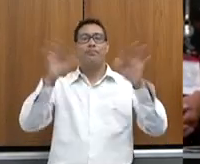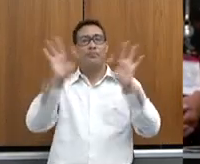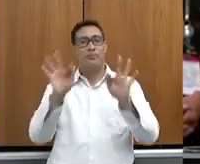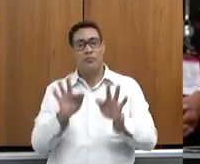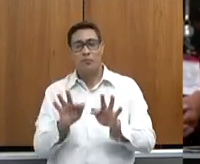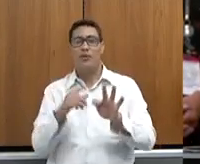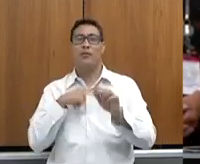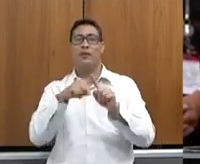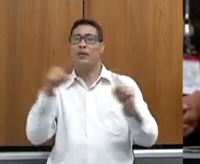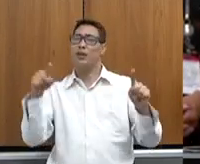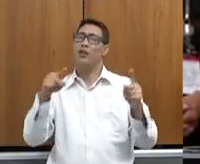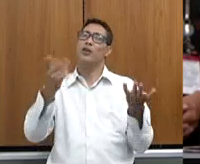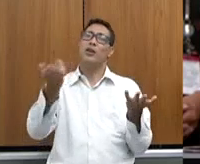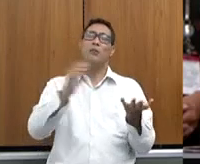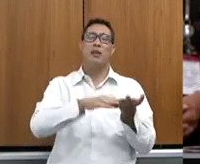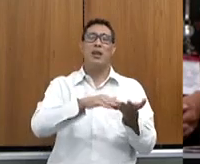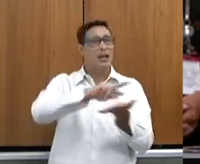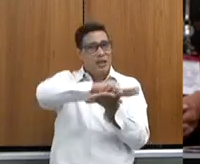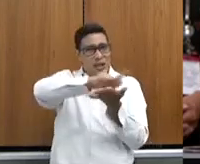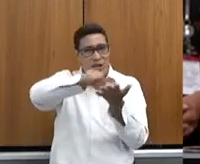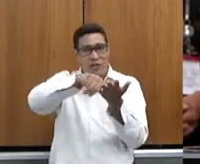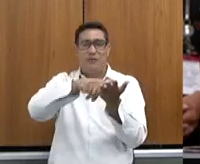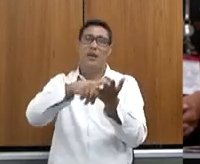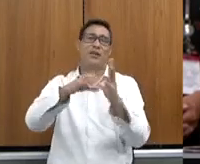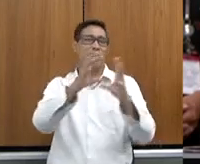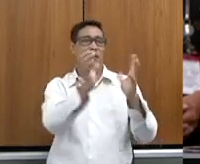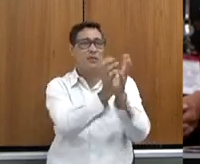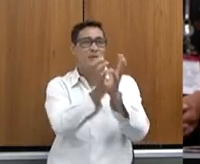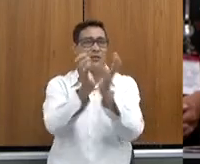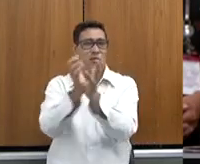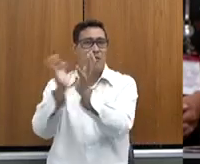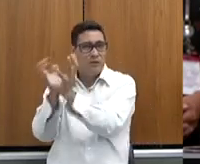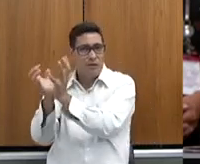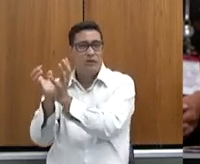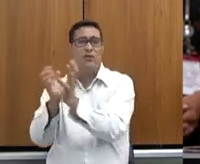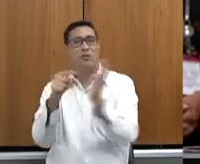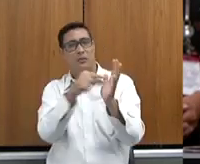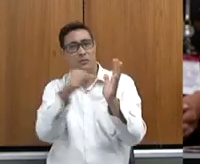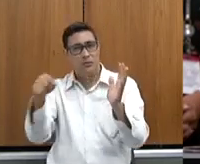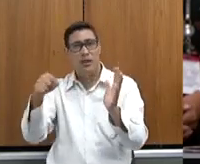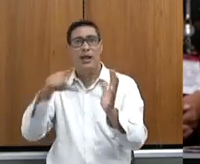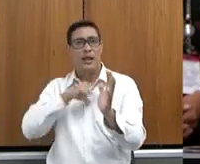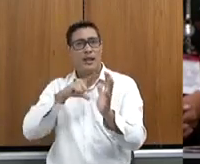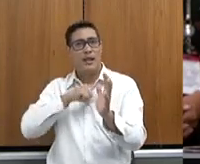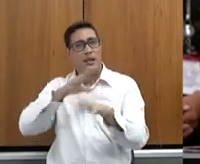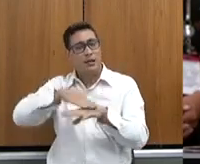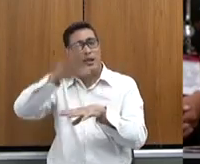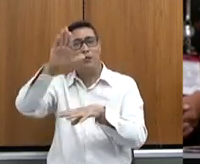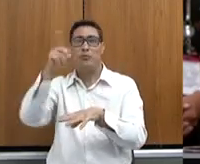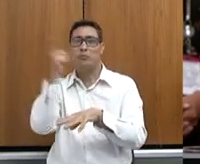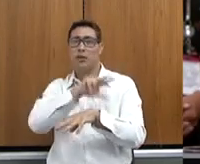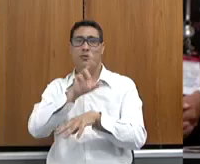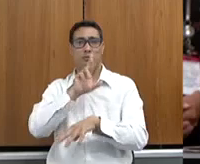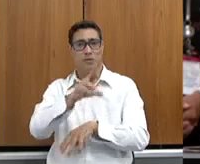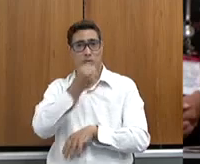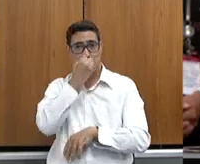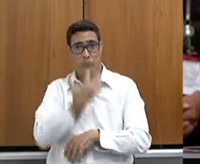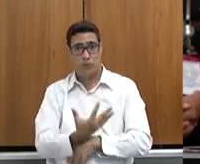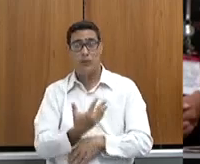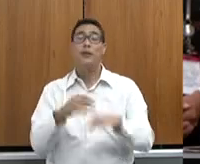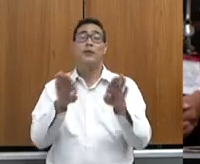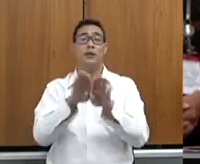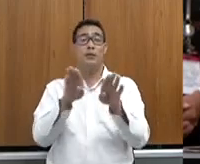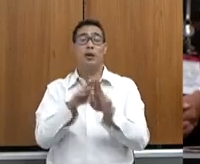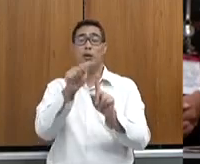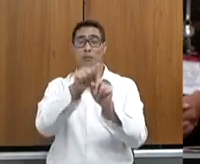EMATER, pelo IMA, com EPAMIG, todos em sintonia com a Secretaria da Agricultura, e que só tem trazido resultados. Nós estamos já promovendo, para